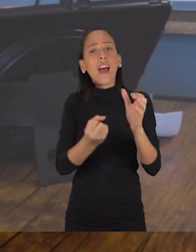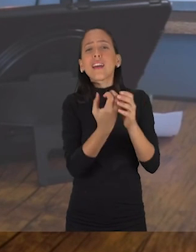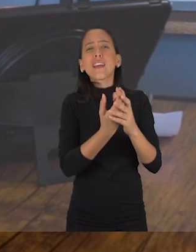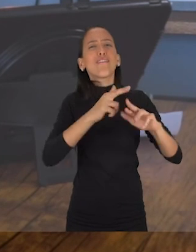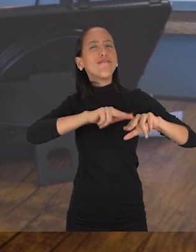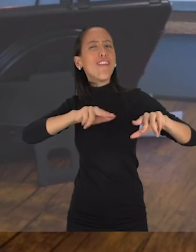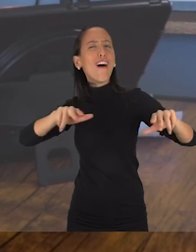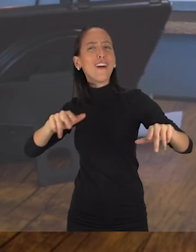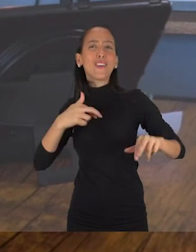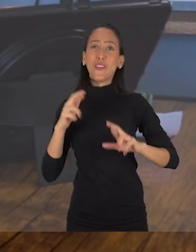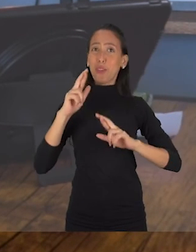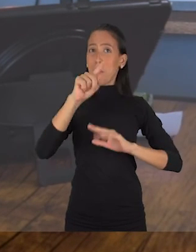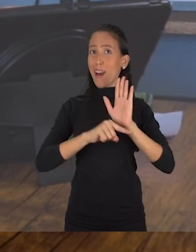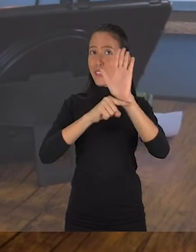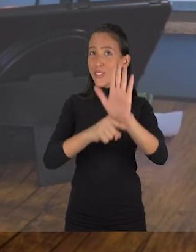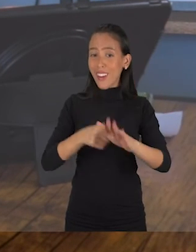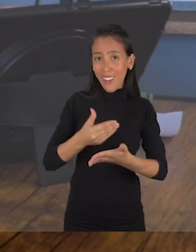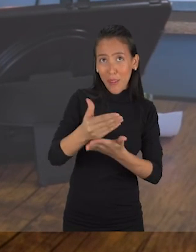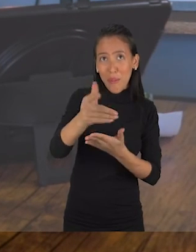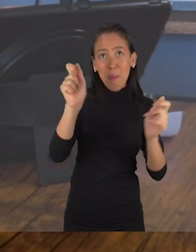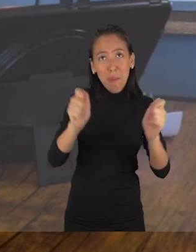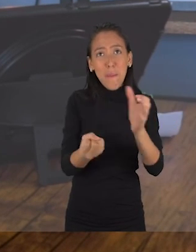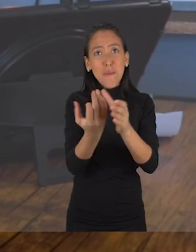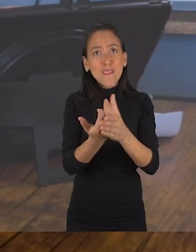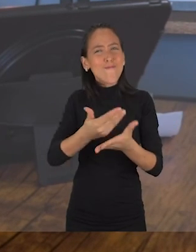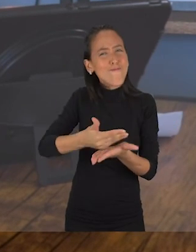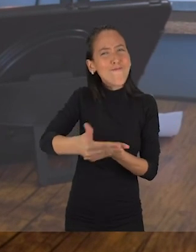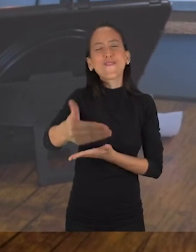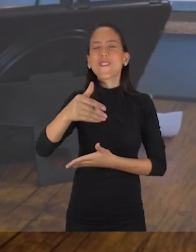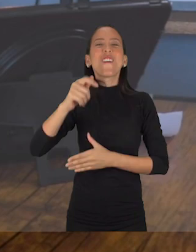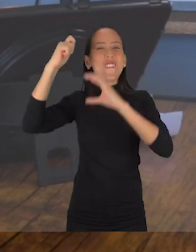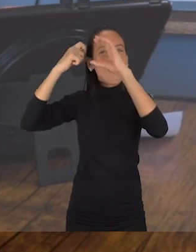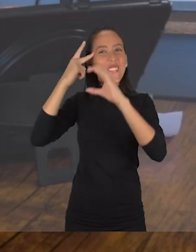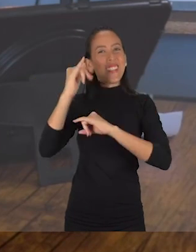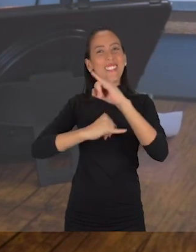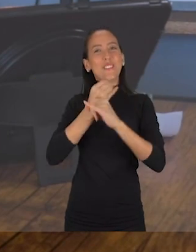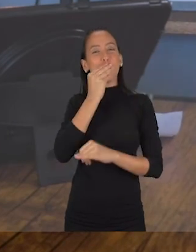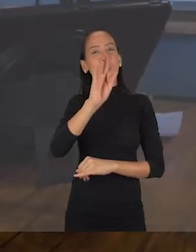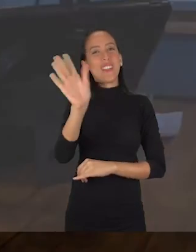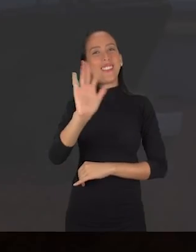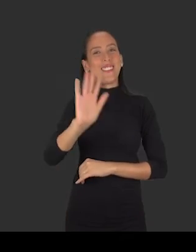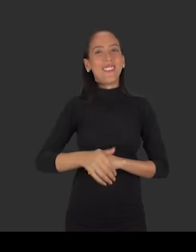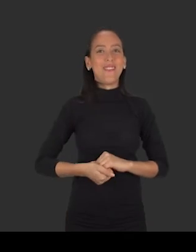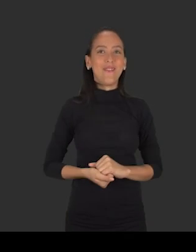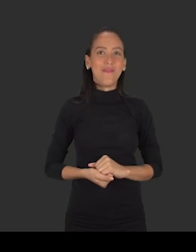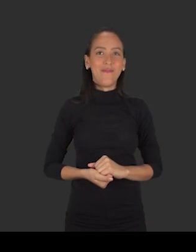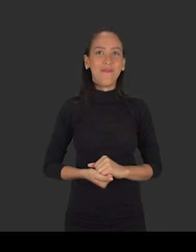Eu espero que isso tenha ajudado e que você, a partir de agora, produza muitos vídeos pra internet. Beijo, tchau, tchau.